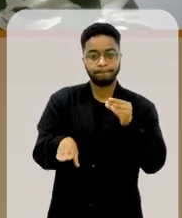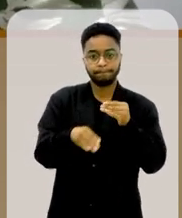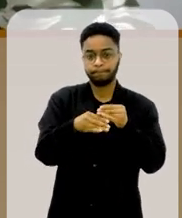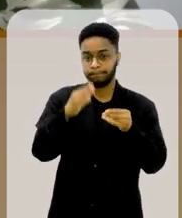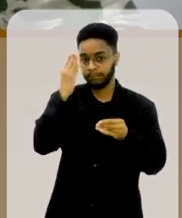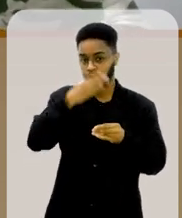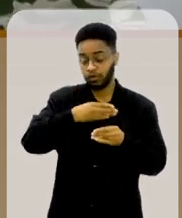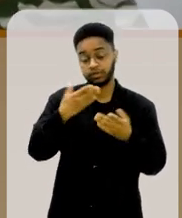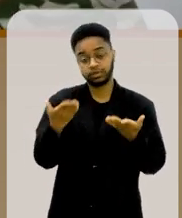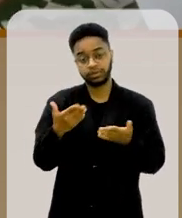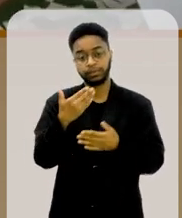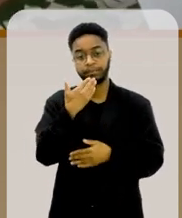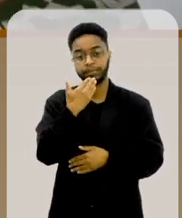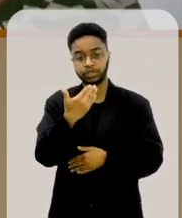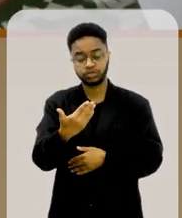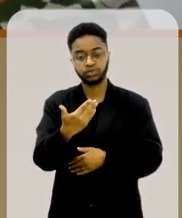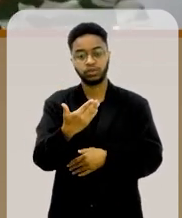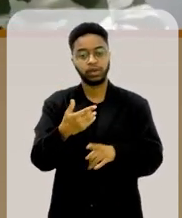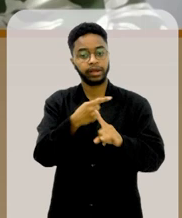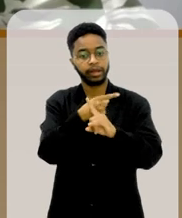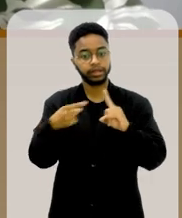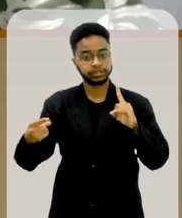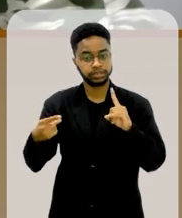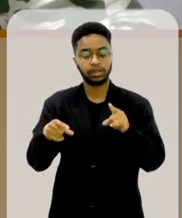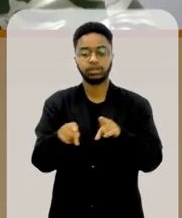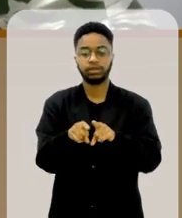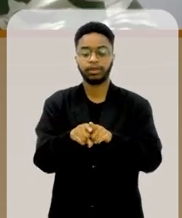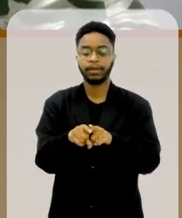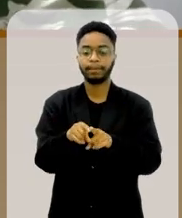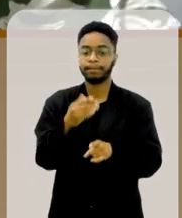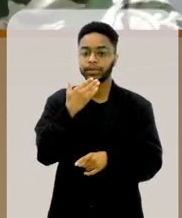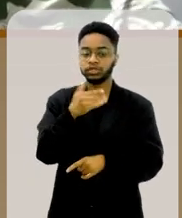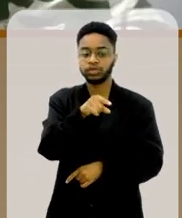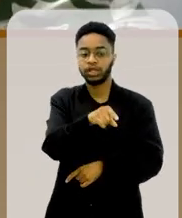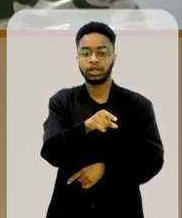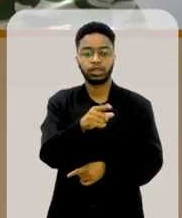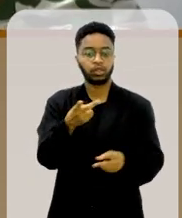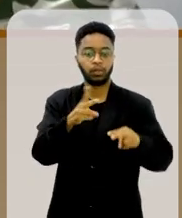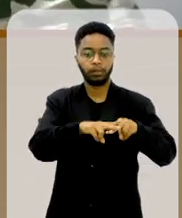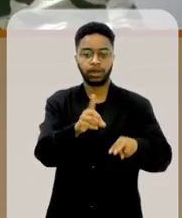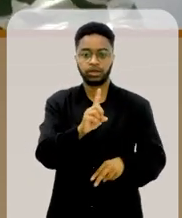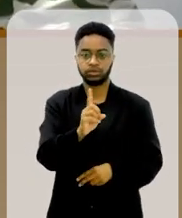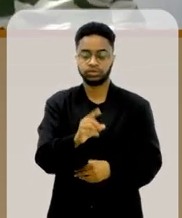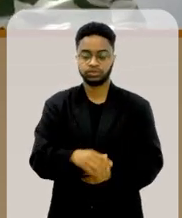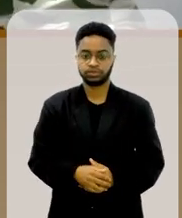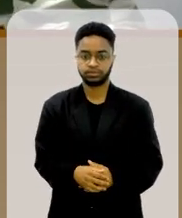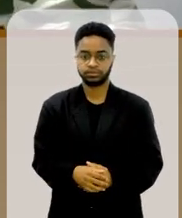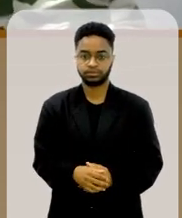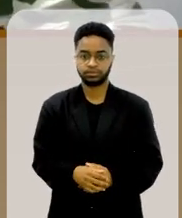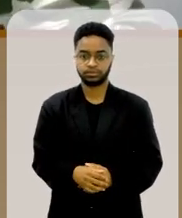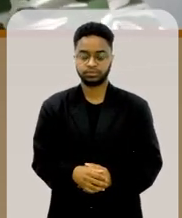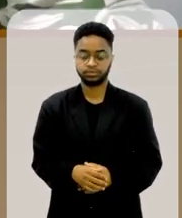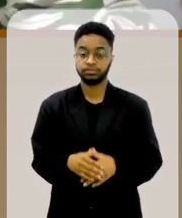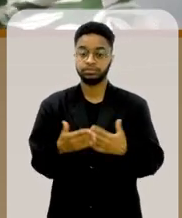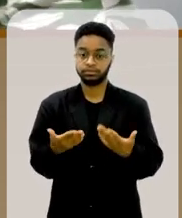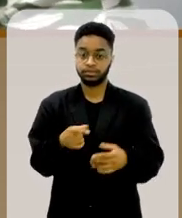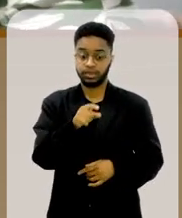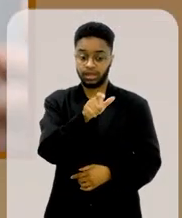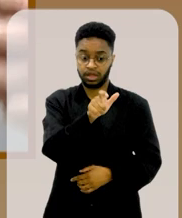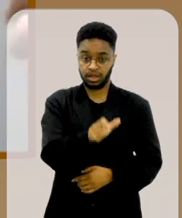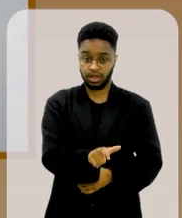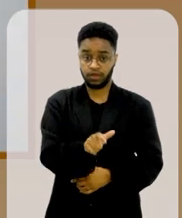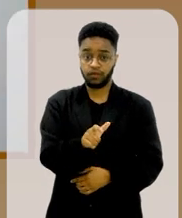e pede a anulação do julgamento e pede para que o agressor não seja preso. Então, o